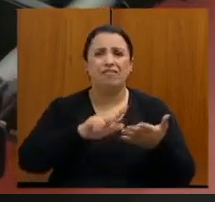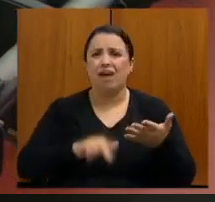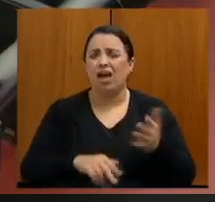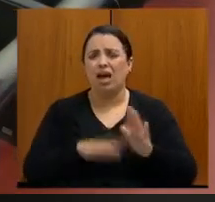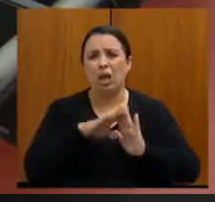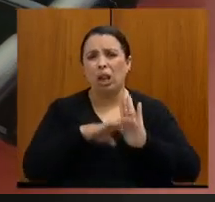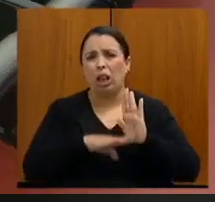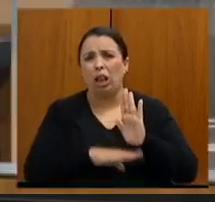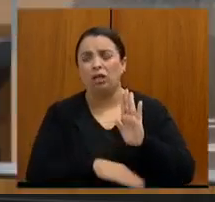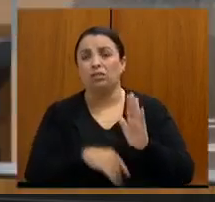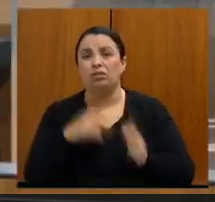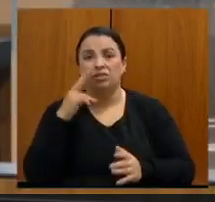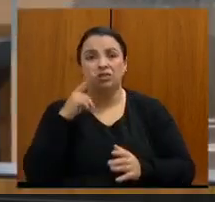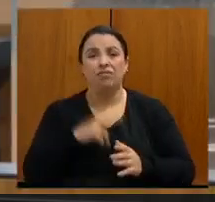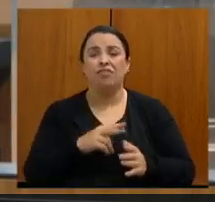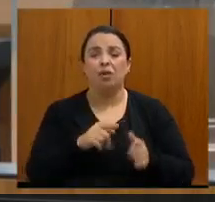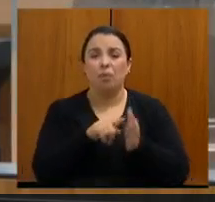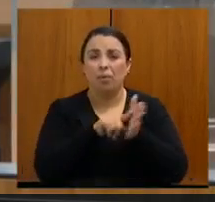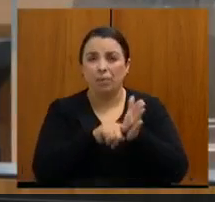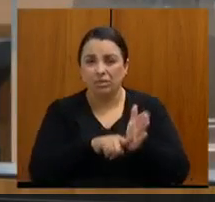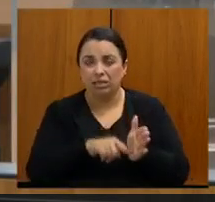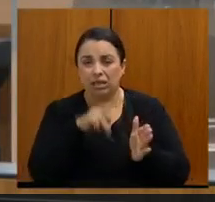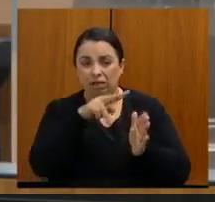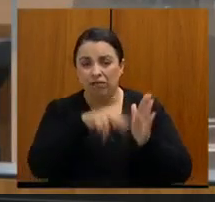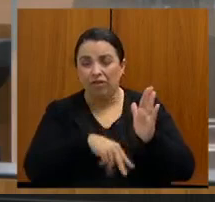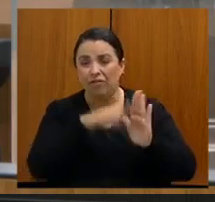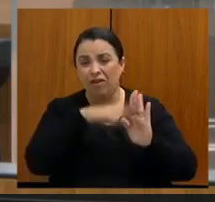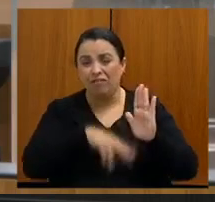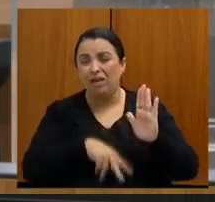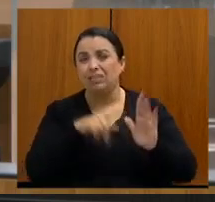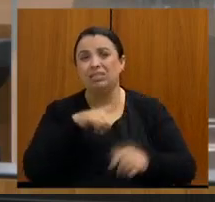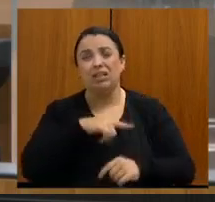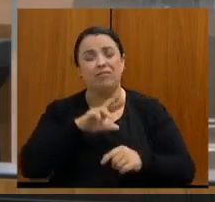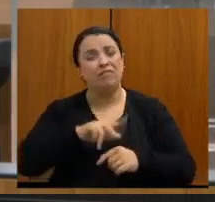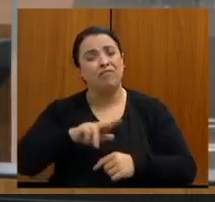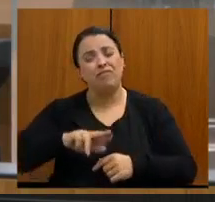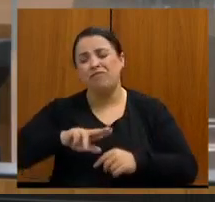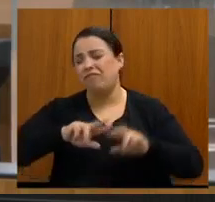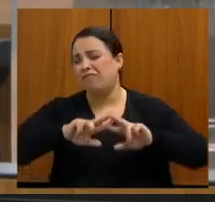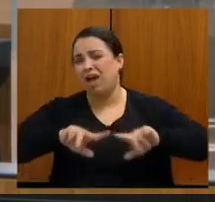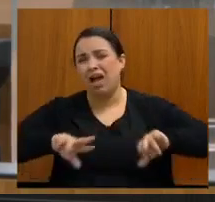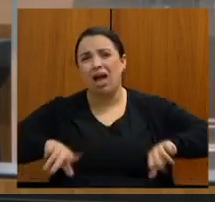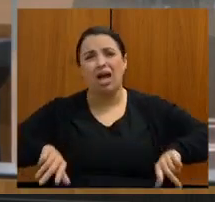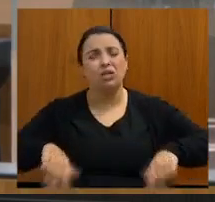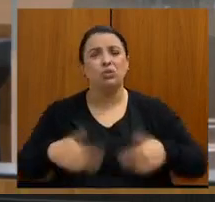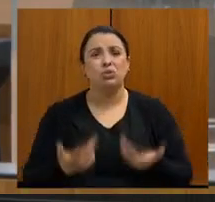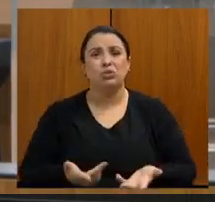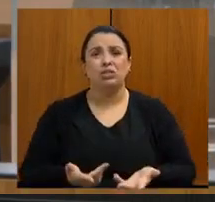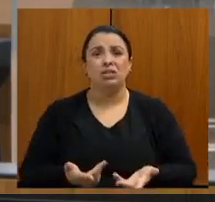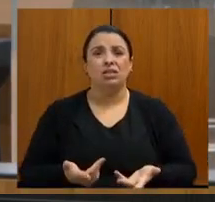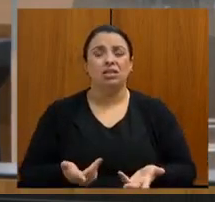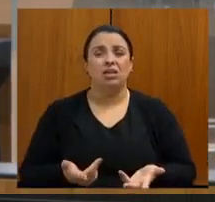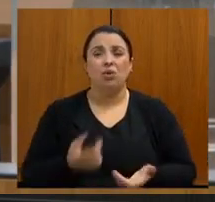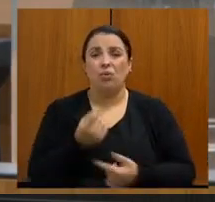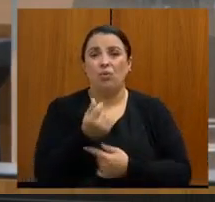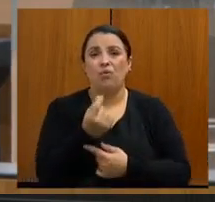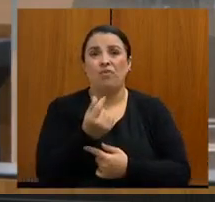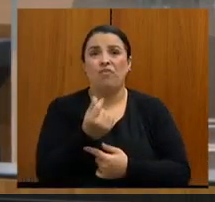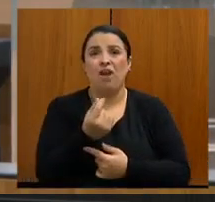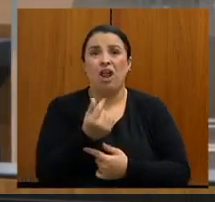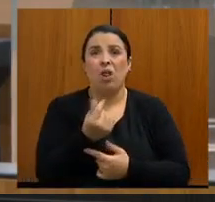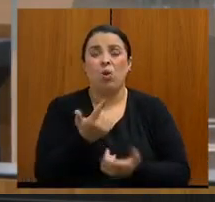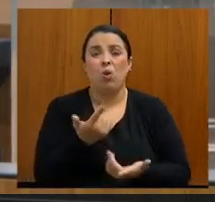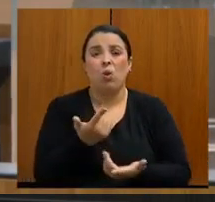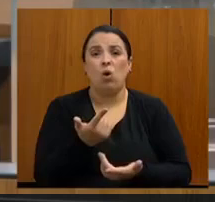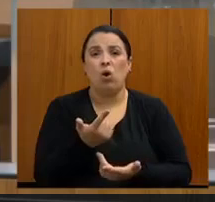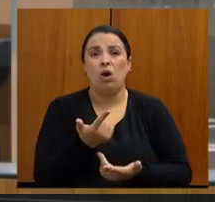estudo com relação a isso, vai ver que tem muitos, mas vários, vários, que têm valores ínfimos que são